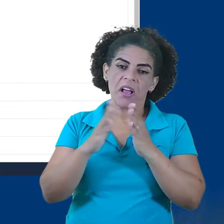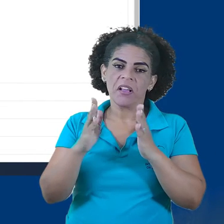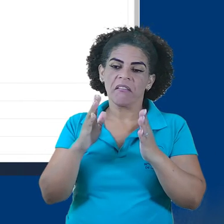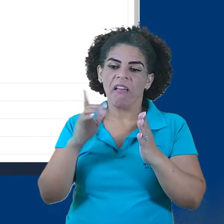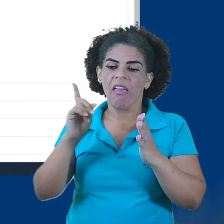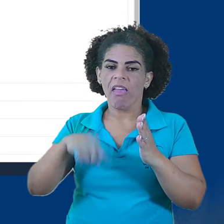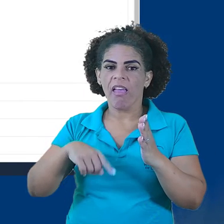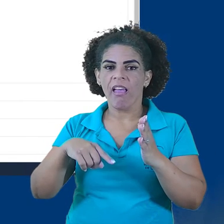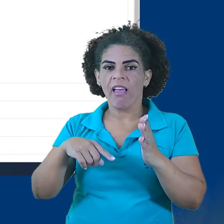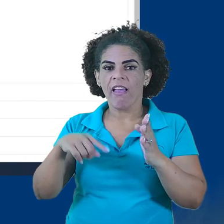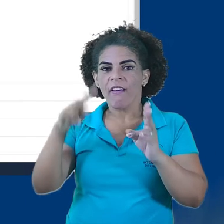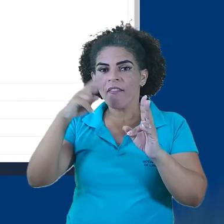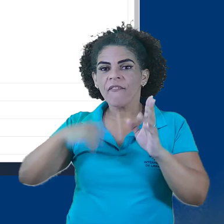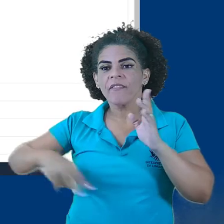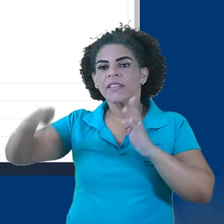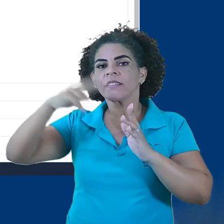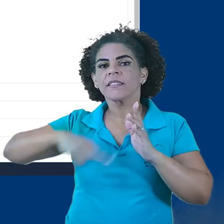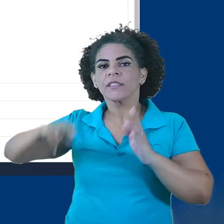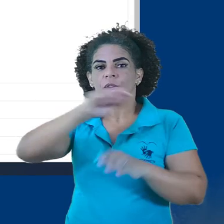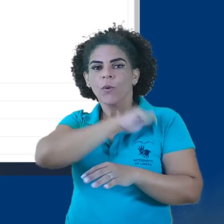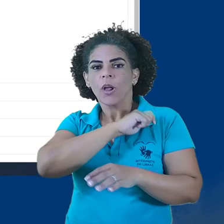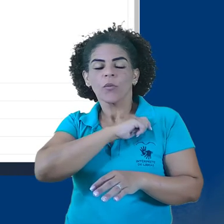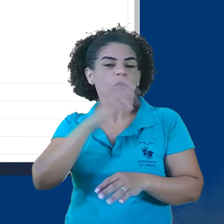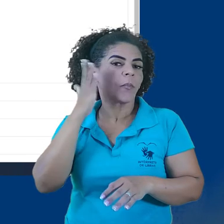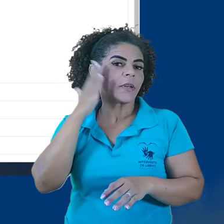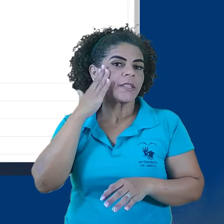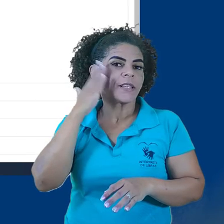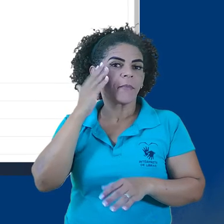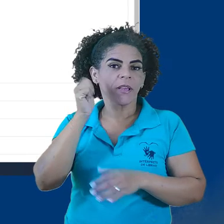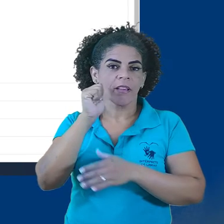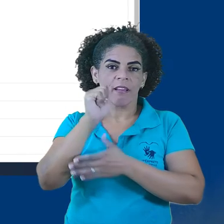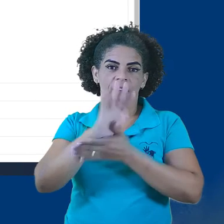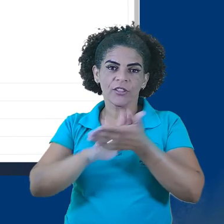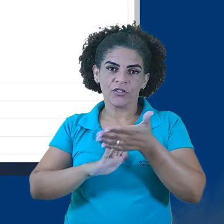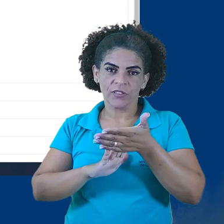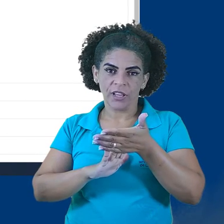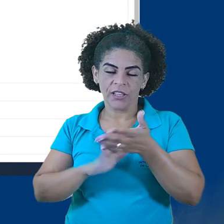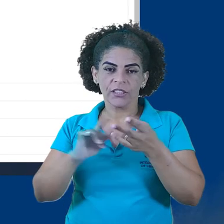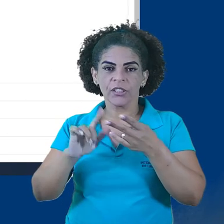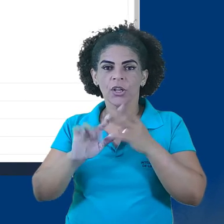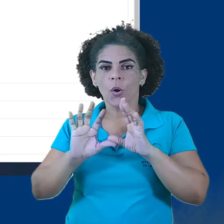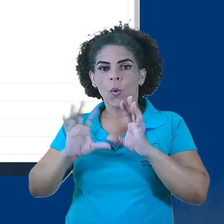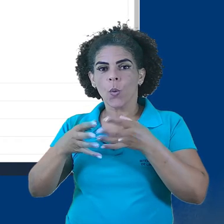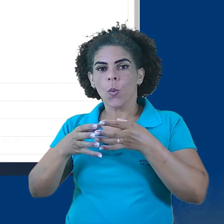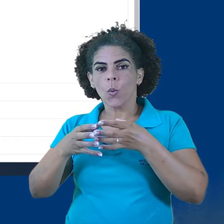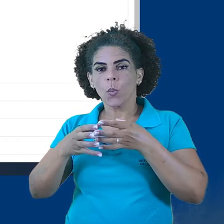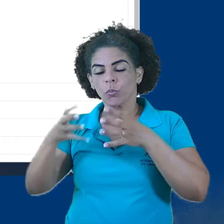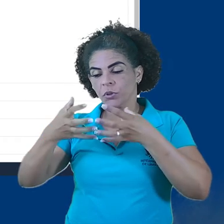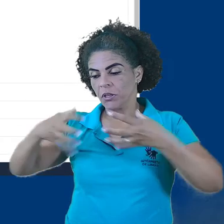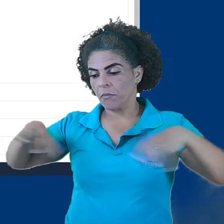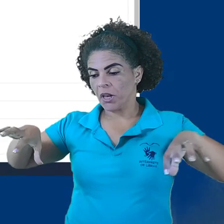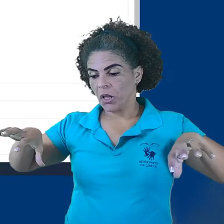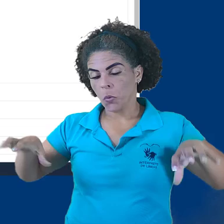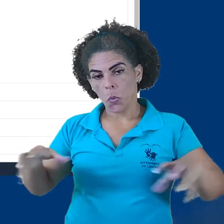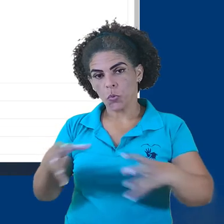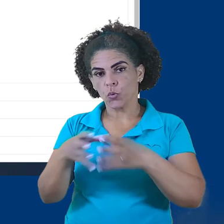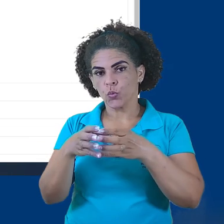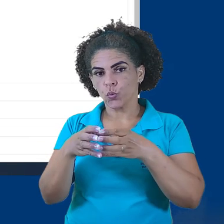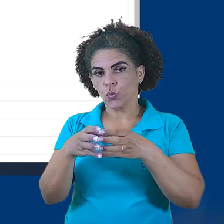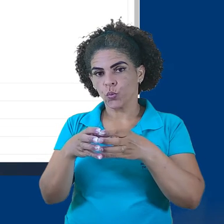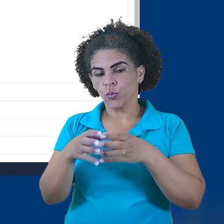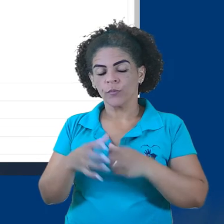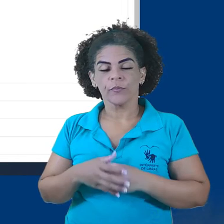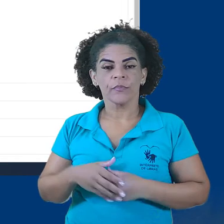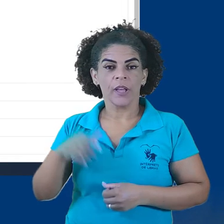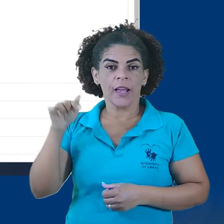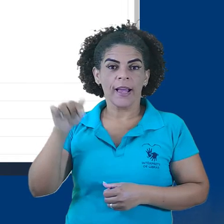configurações comuns, que são visibilidade da tarefa, modalidade